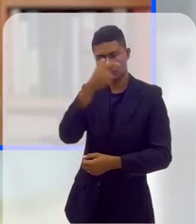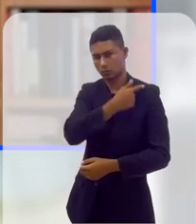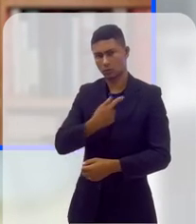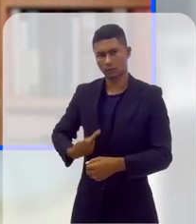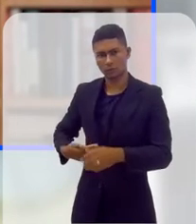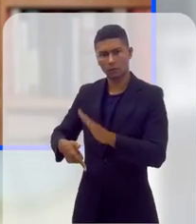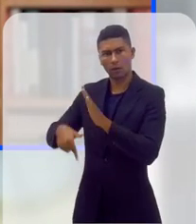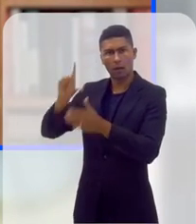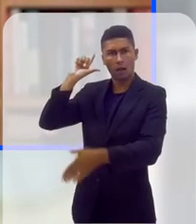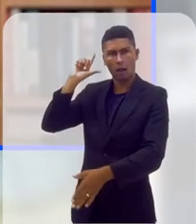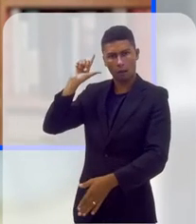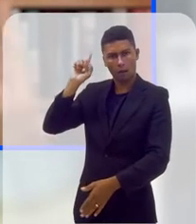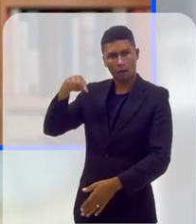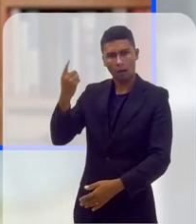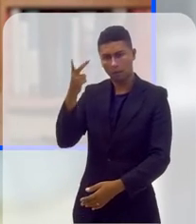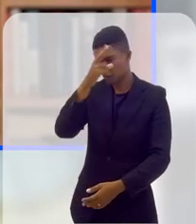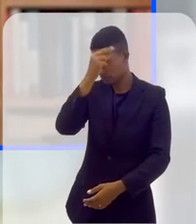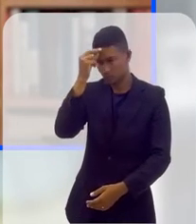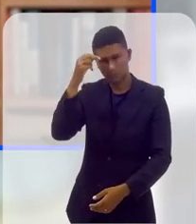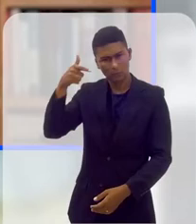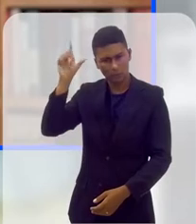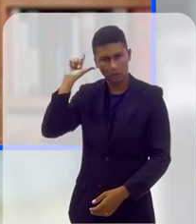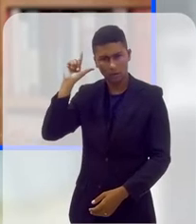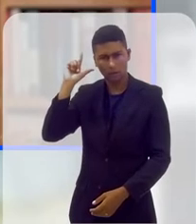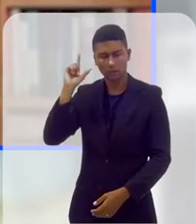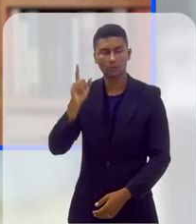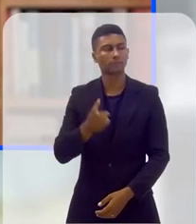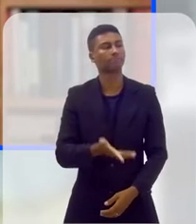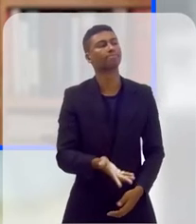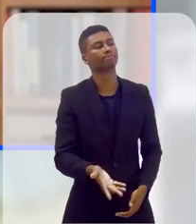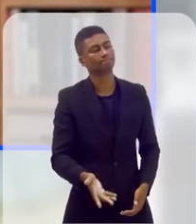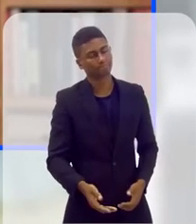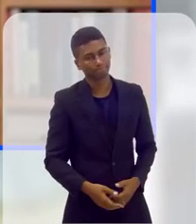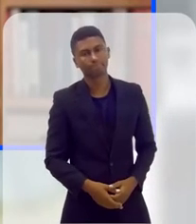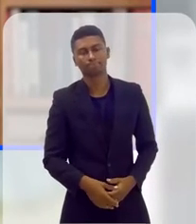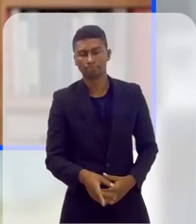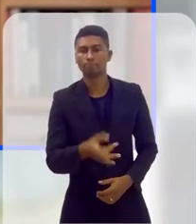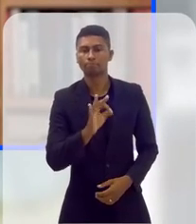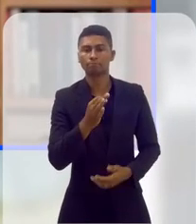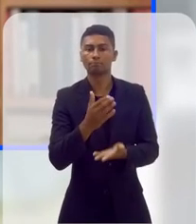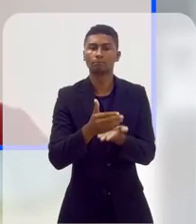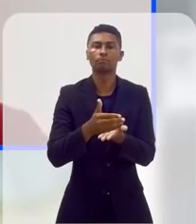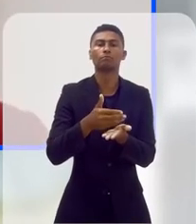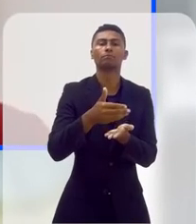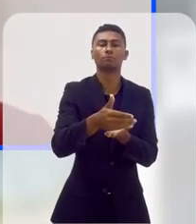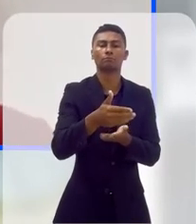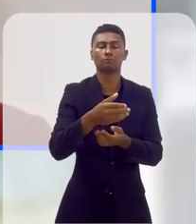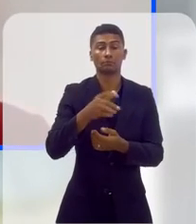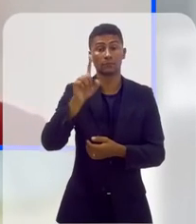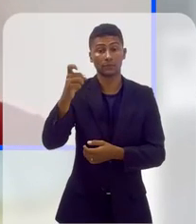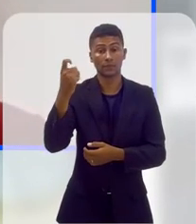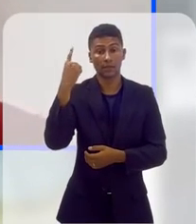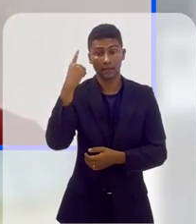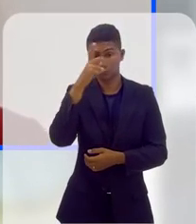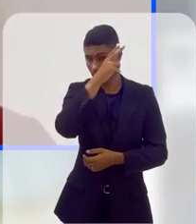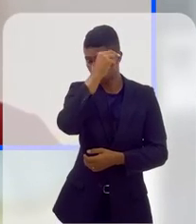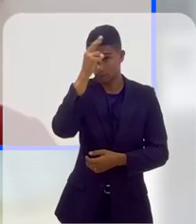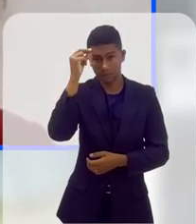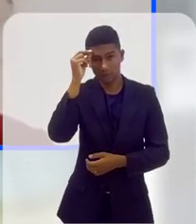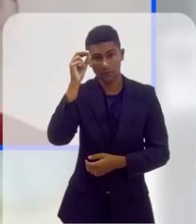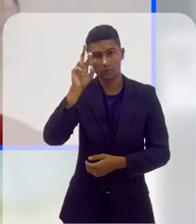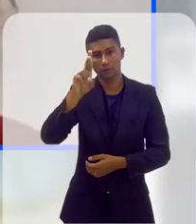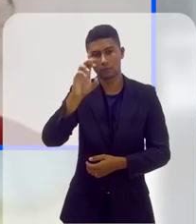2013, quer dizer, então isso remete a uma gestão anterior à gestão atual da prefeitura, né? A Secretaria de Direitos Humanos, ela é uma